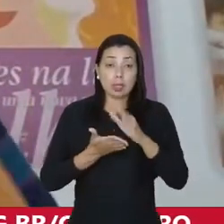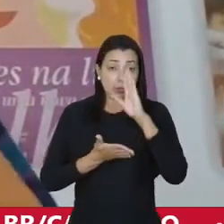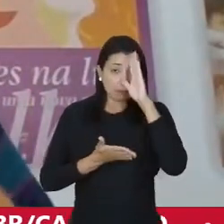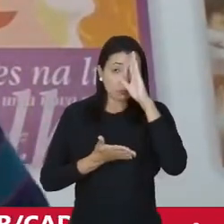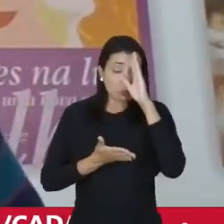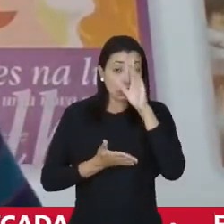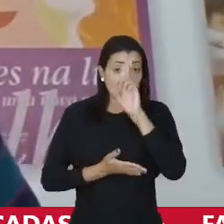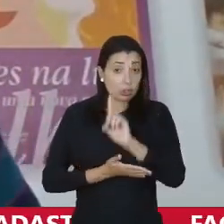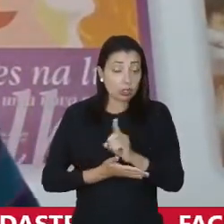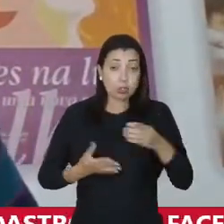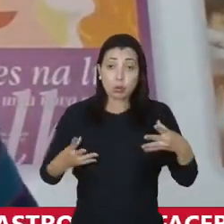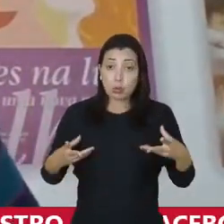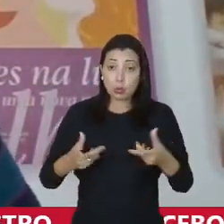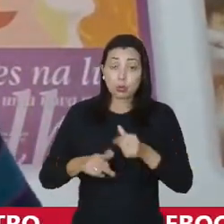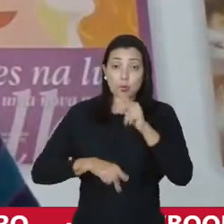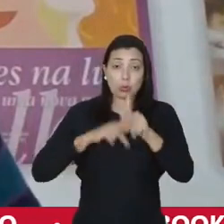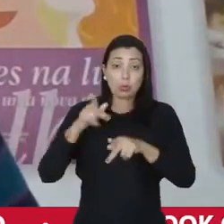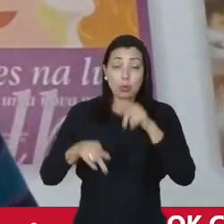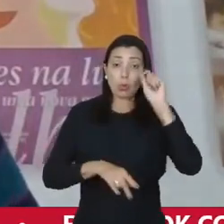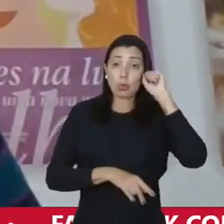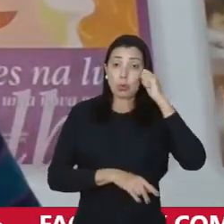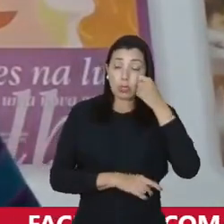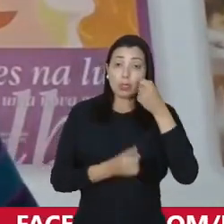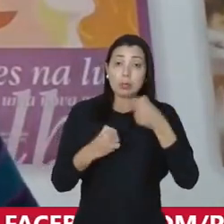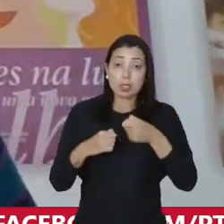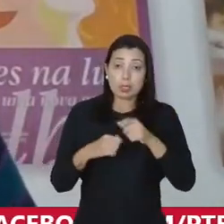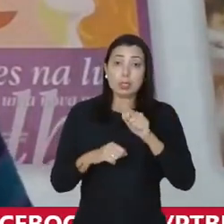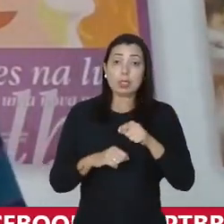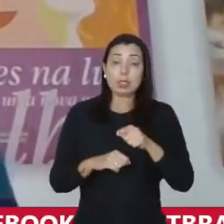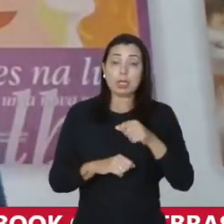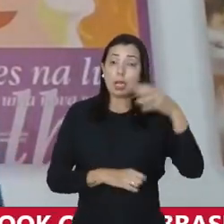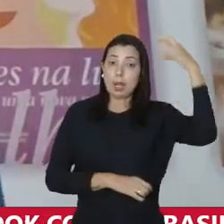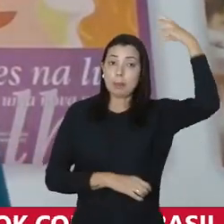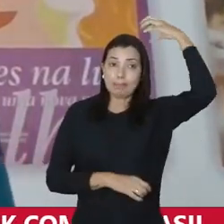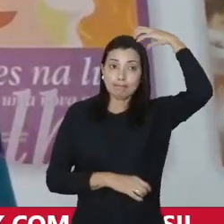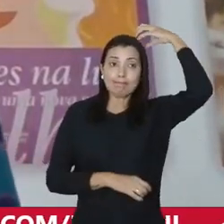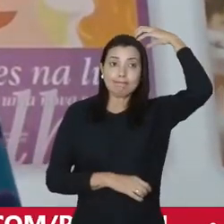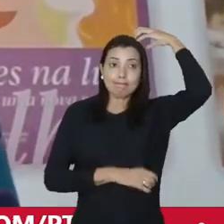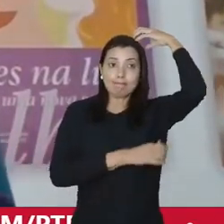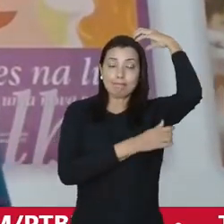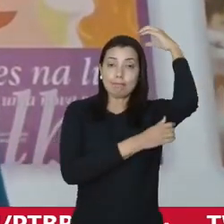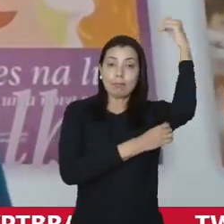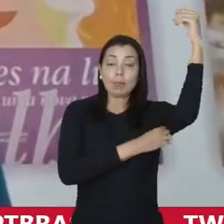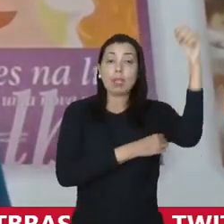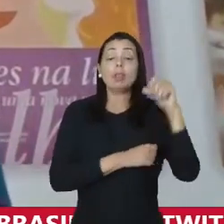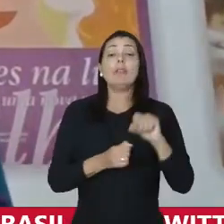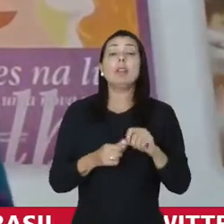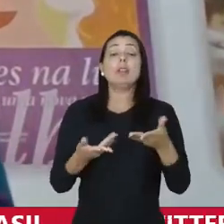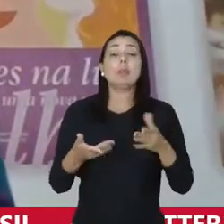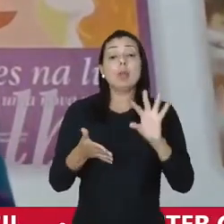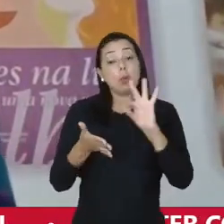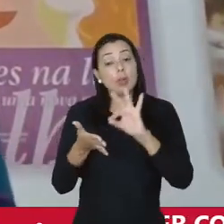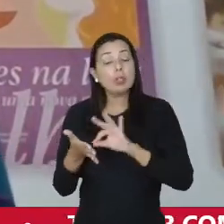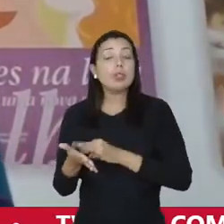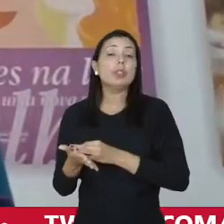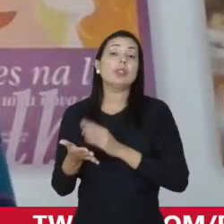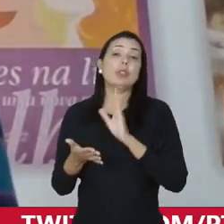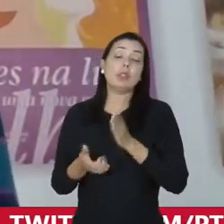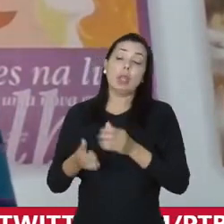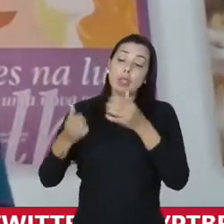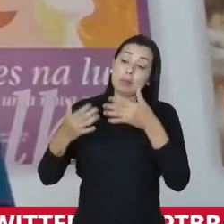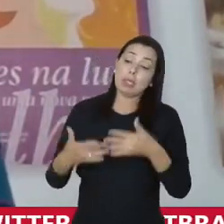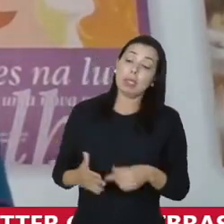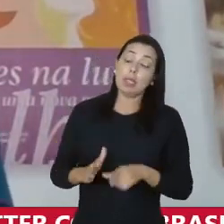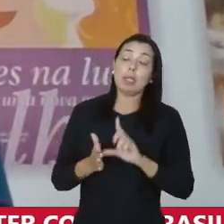direitos de todo o povo negro, a gente deve muito à Benedita da Silva. Feito esse registro, como falei